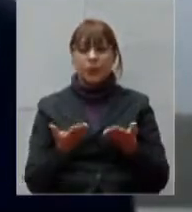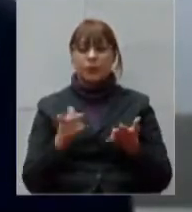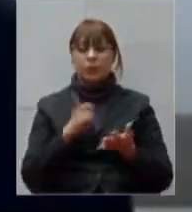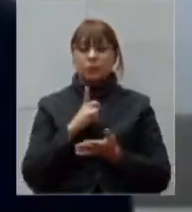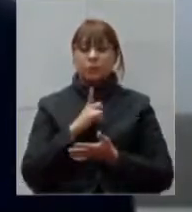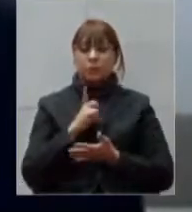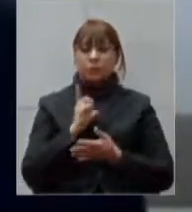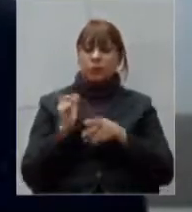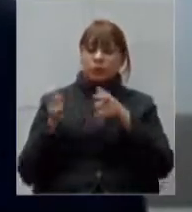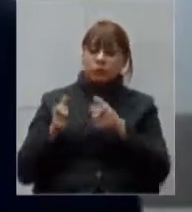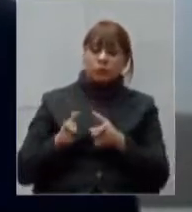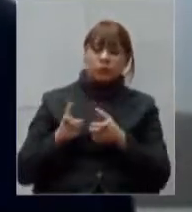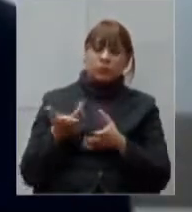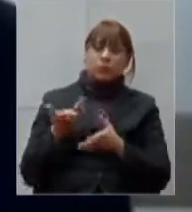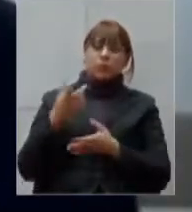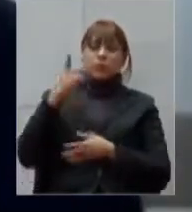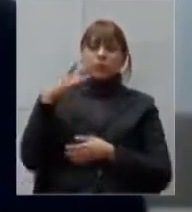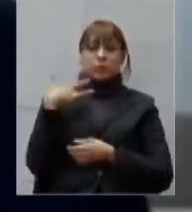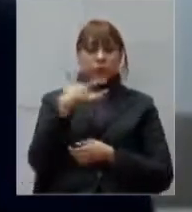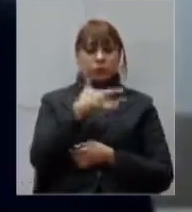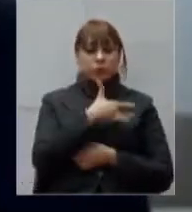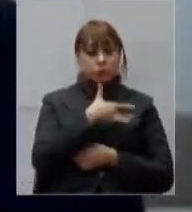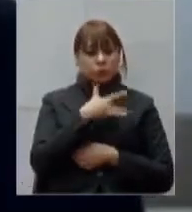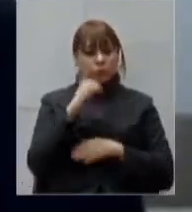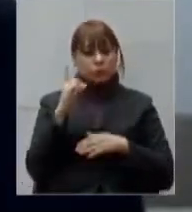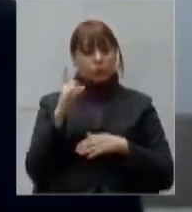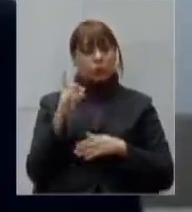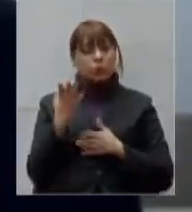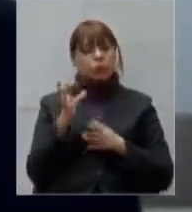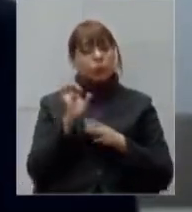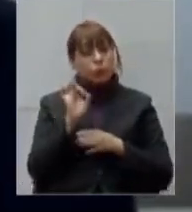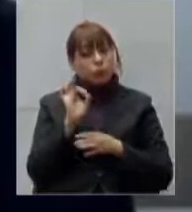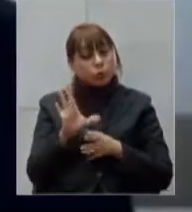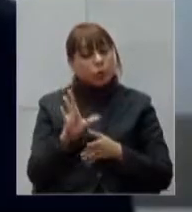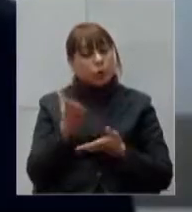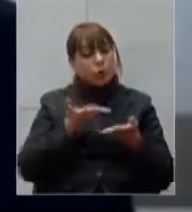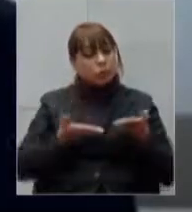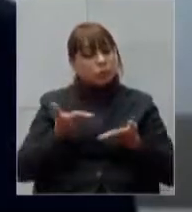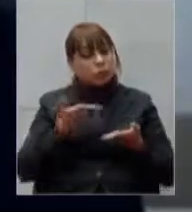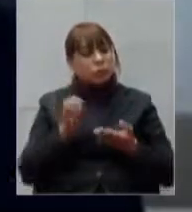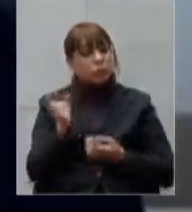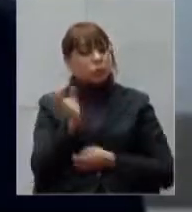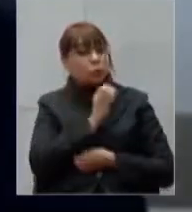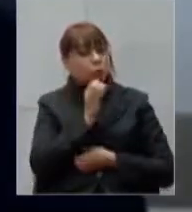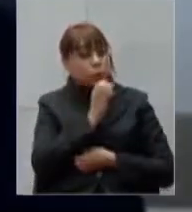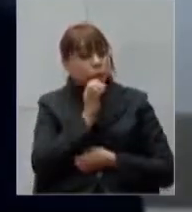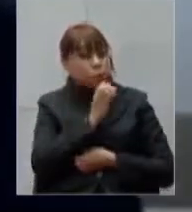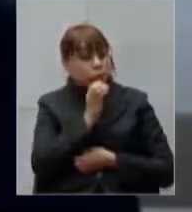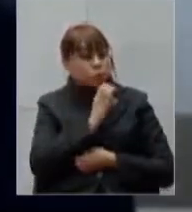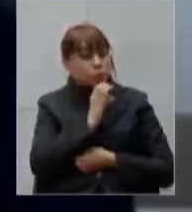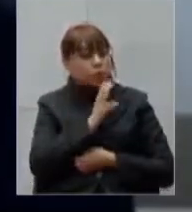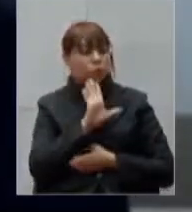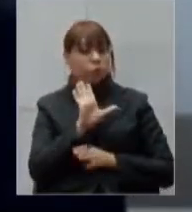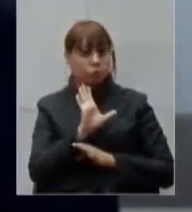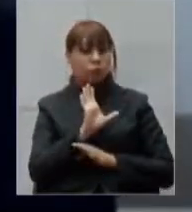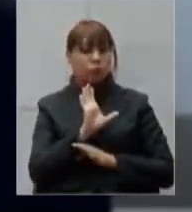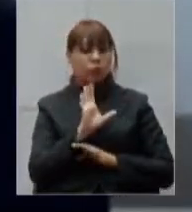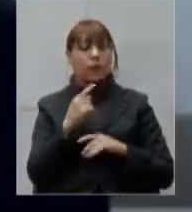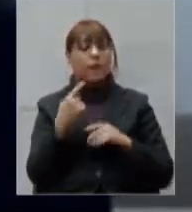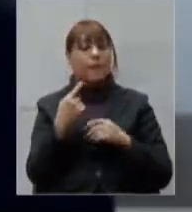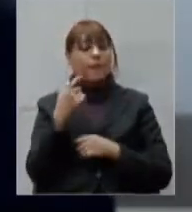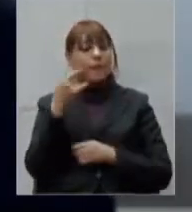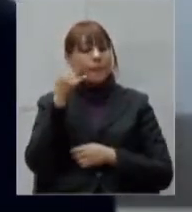atendendo apenas a urgência e a emergência, porque para não pressionar os